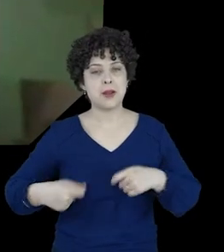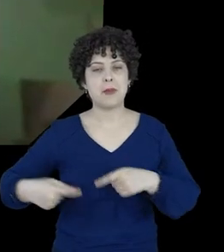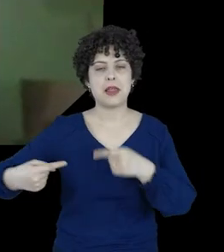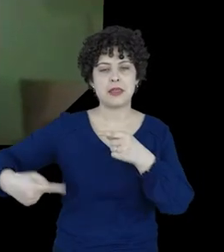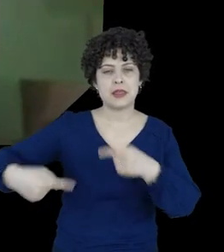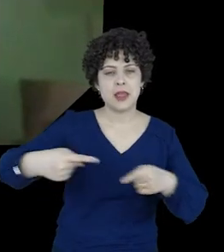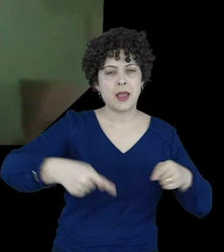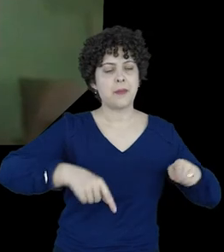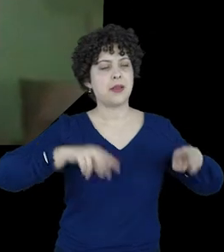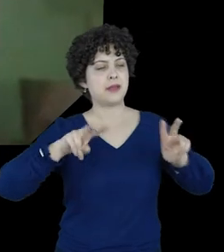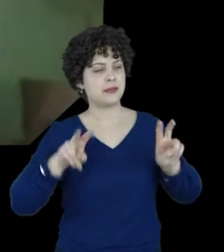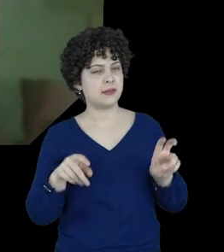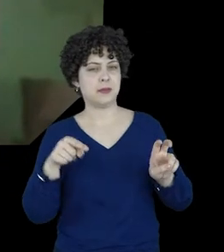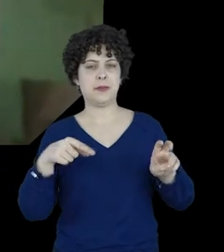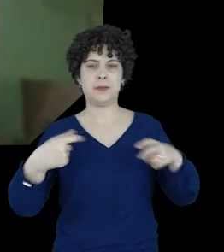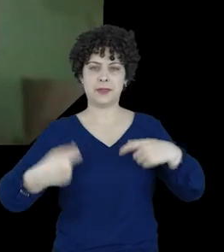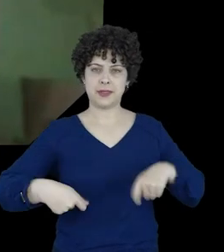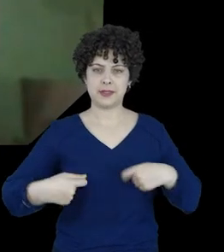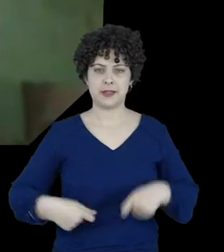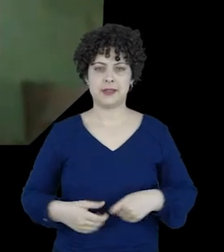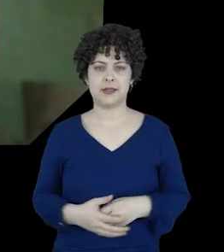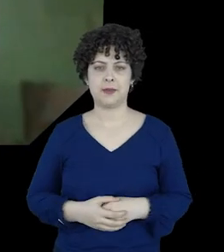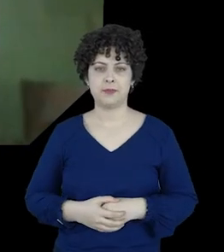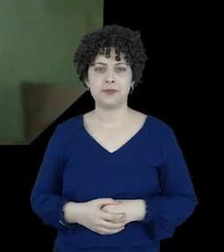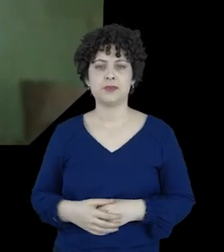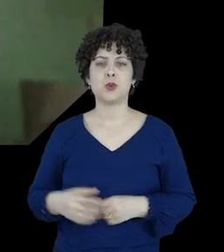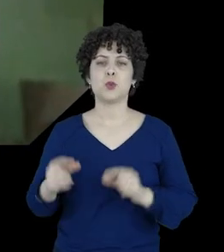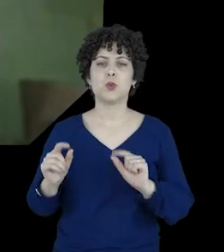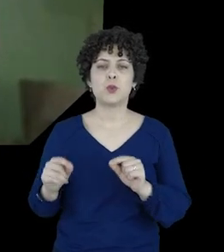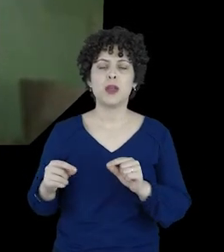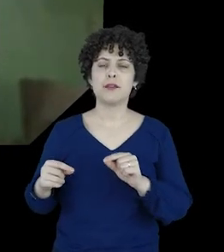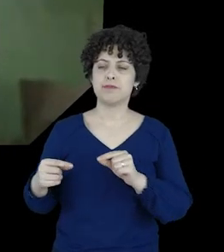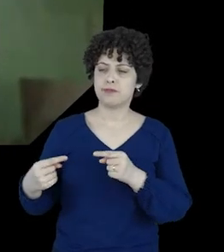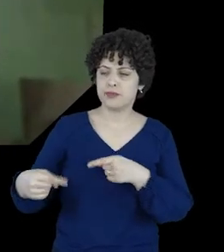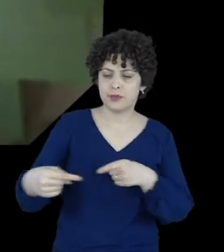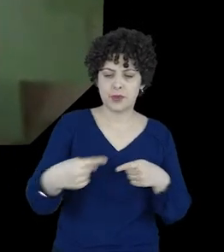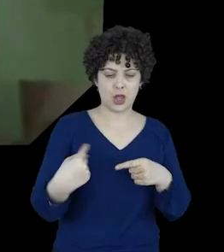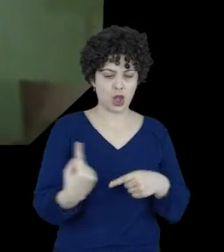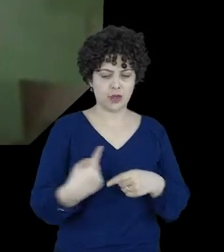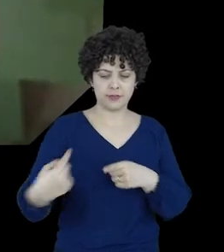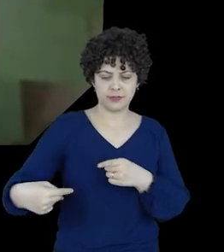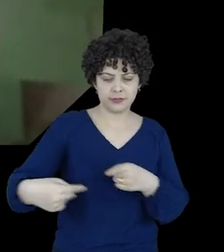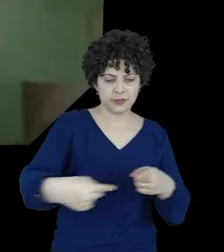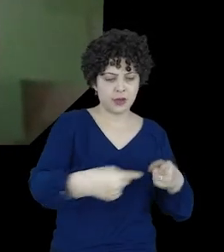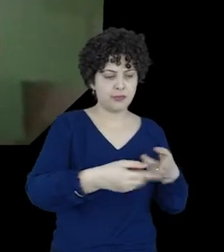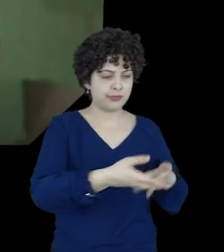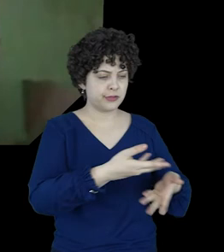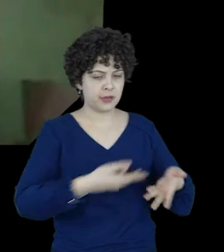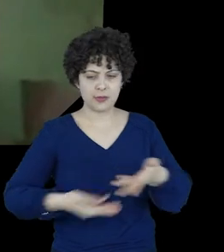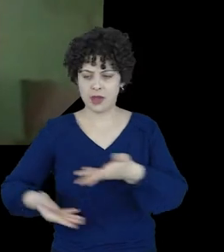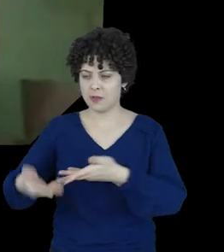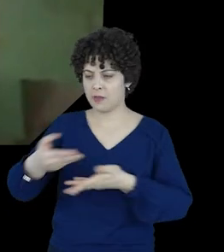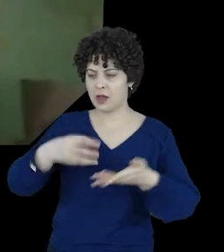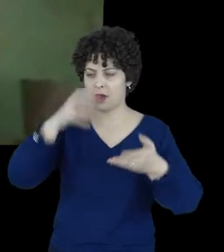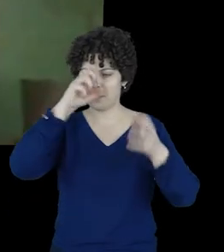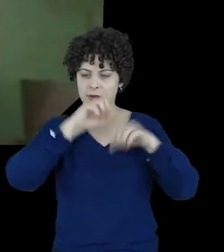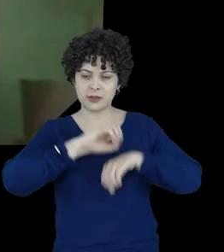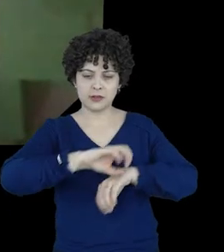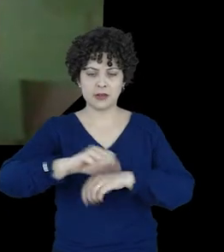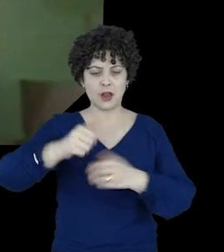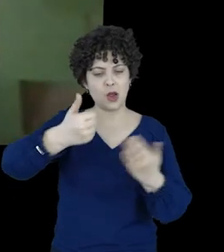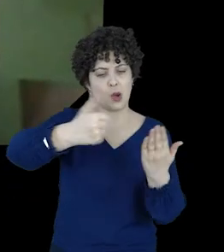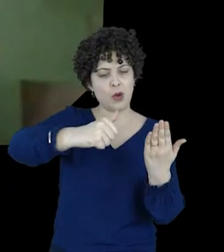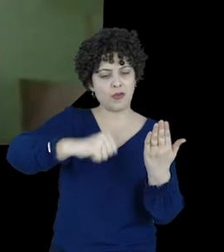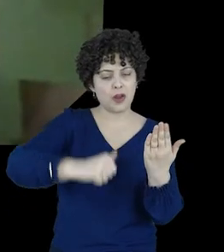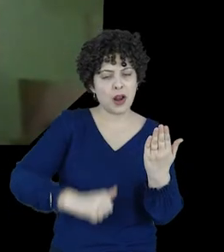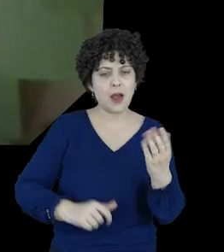precisamos de debates dessa natureza, em que discutimos entre nós para aprender uns com os outros a fim de